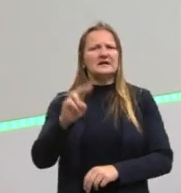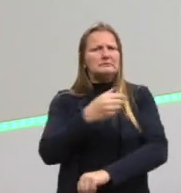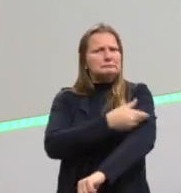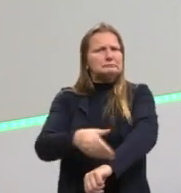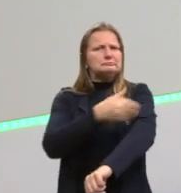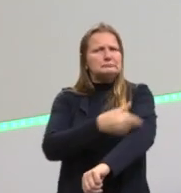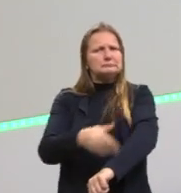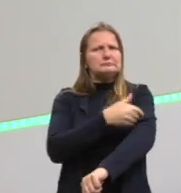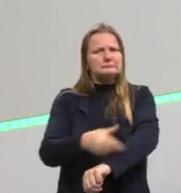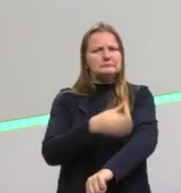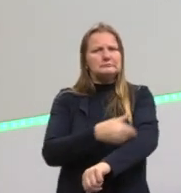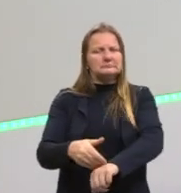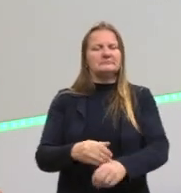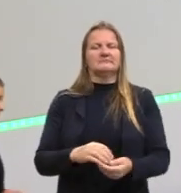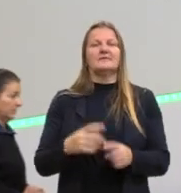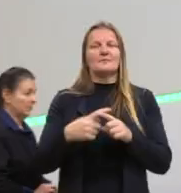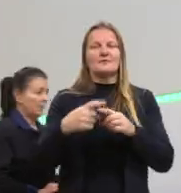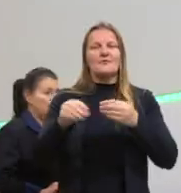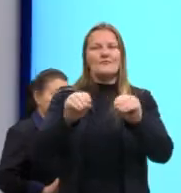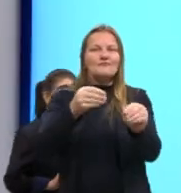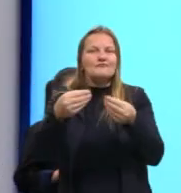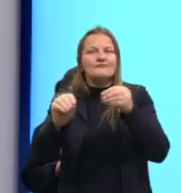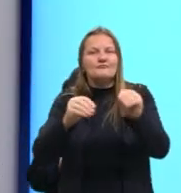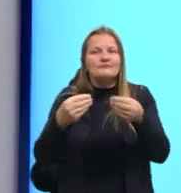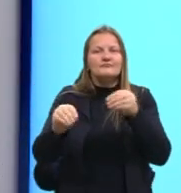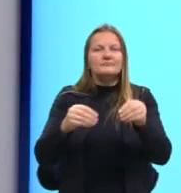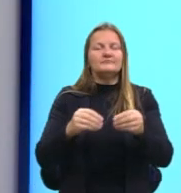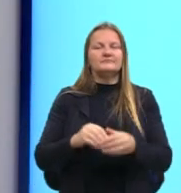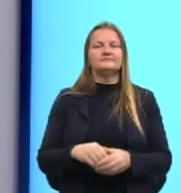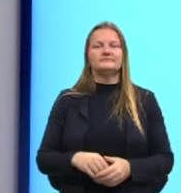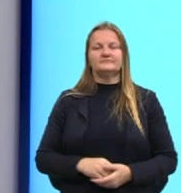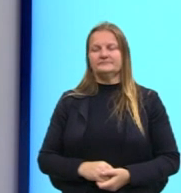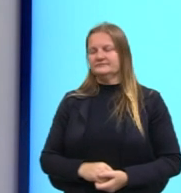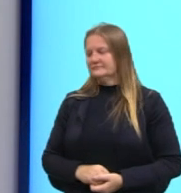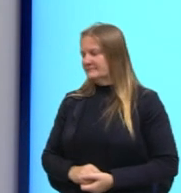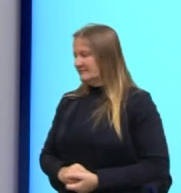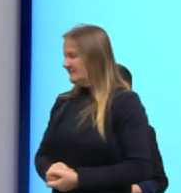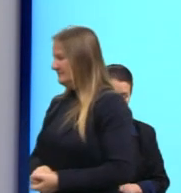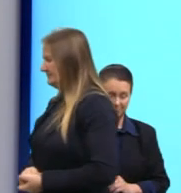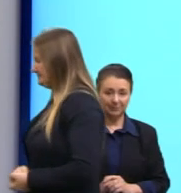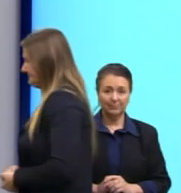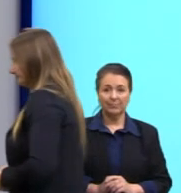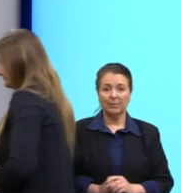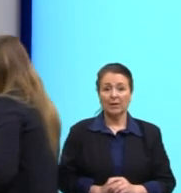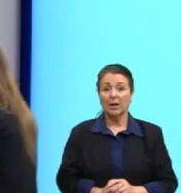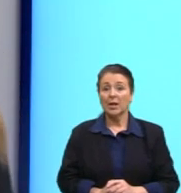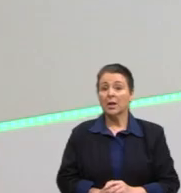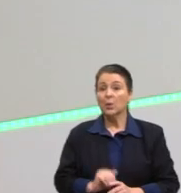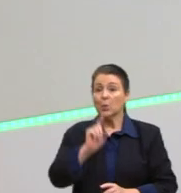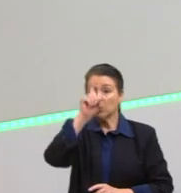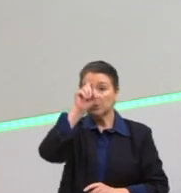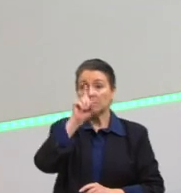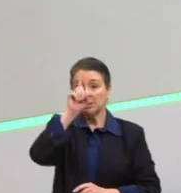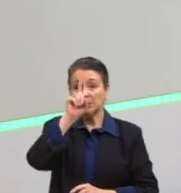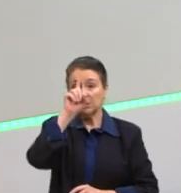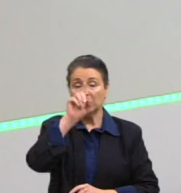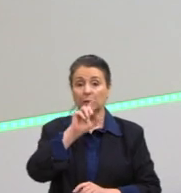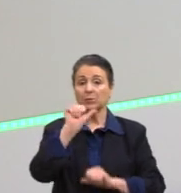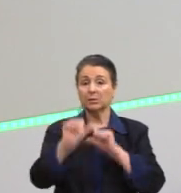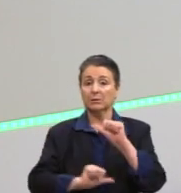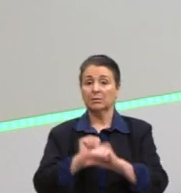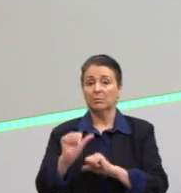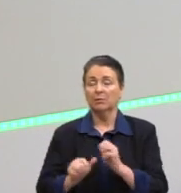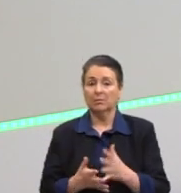de passar, de ser volátil. Olha só. Os grandes riscos e as mudanças. O crescimento, a